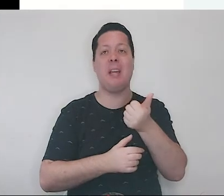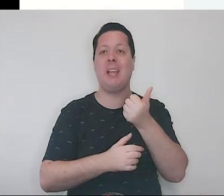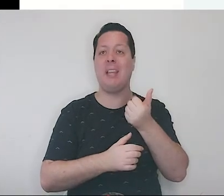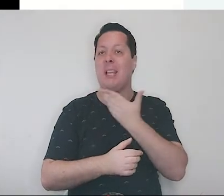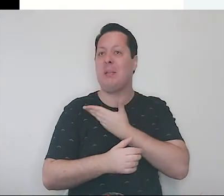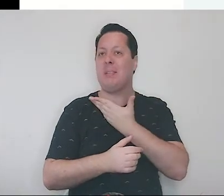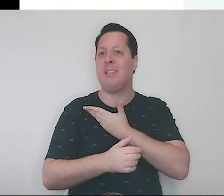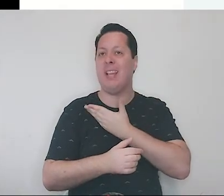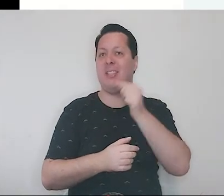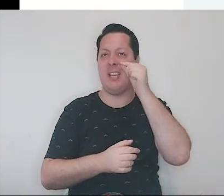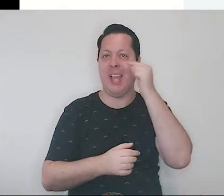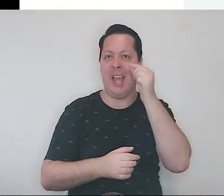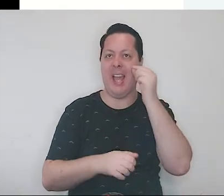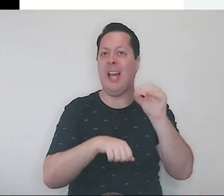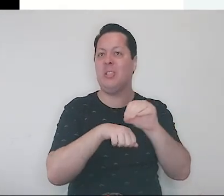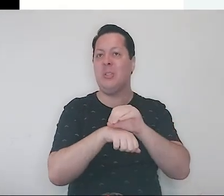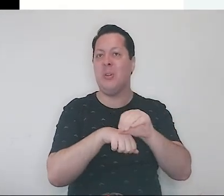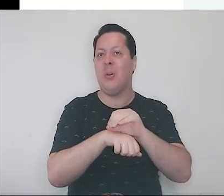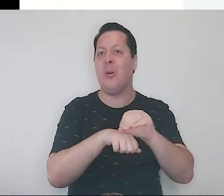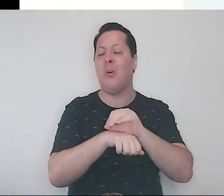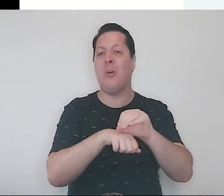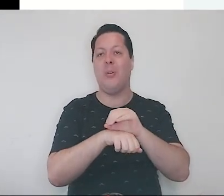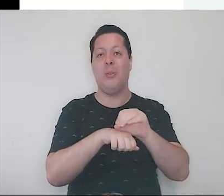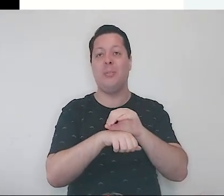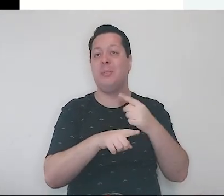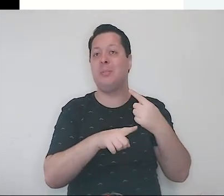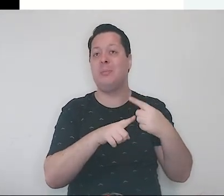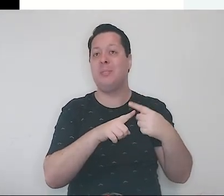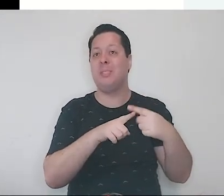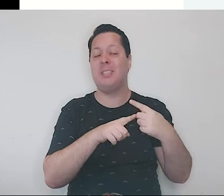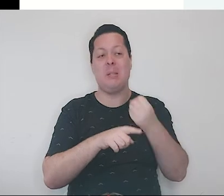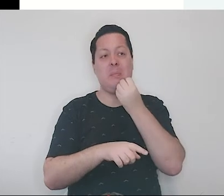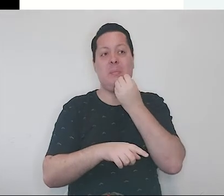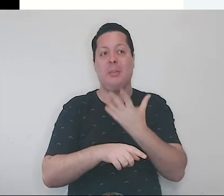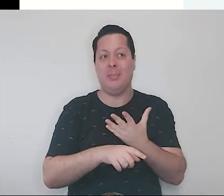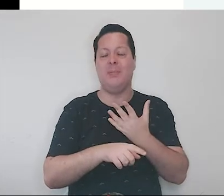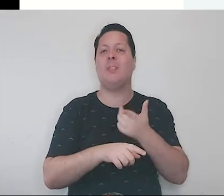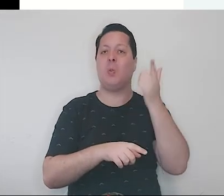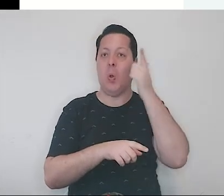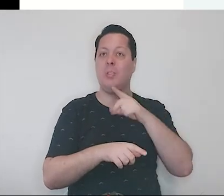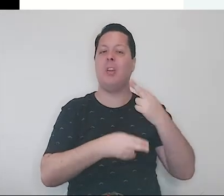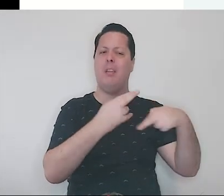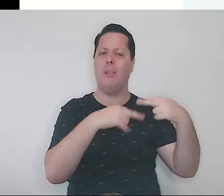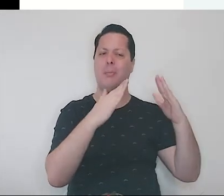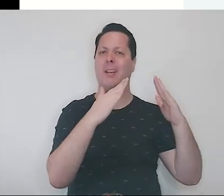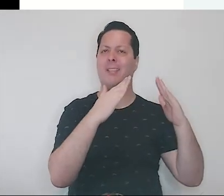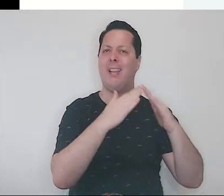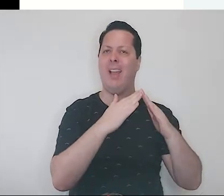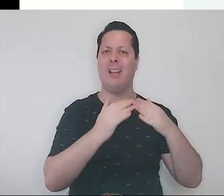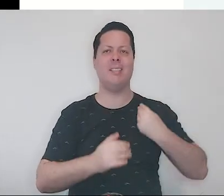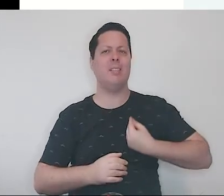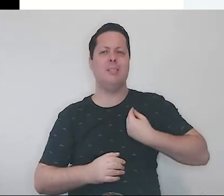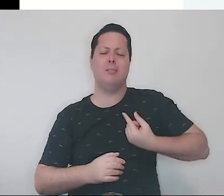moedas de ouro que ganhou desses ratinhos, reformaram sua casa. E